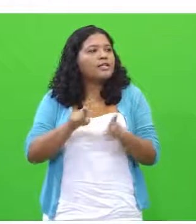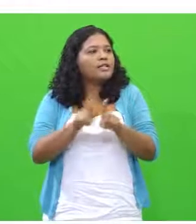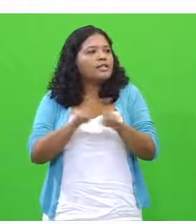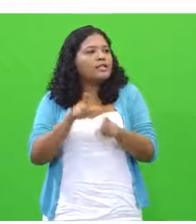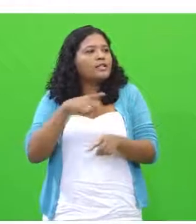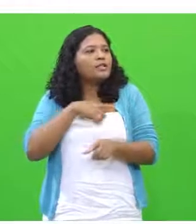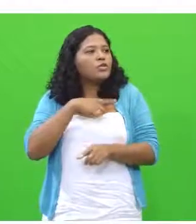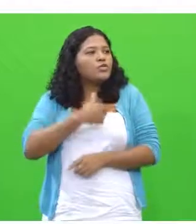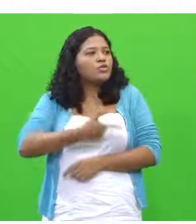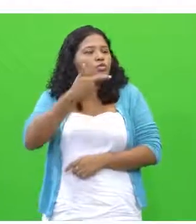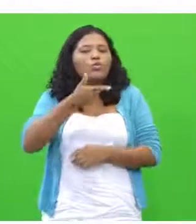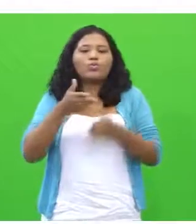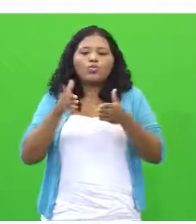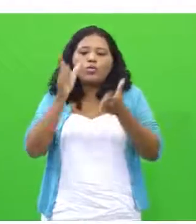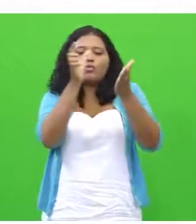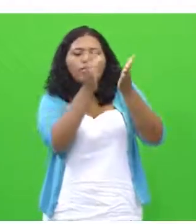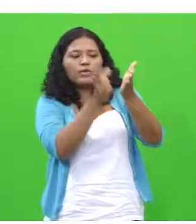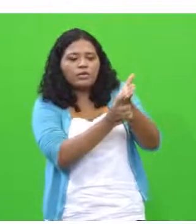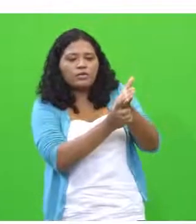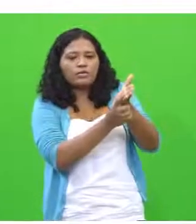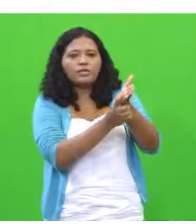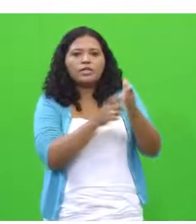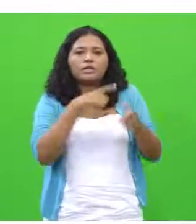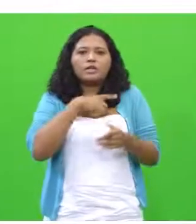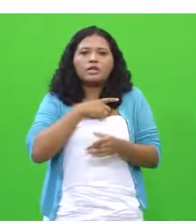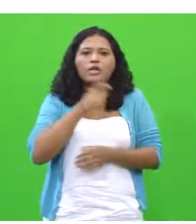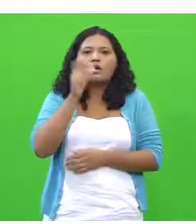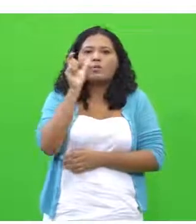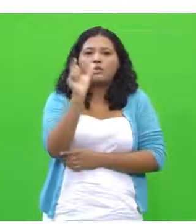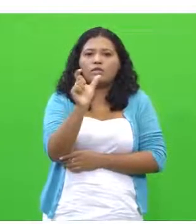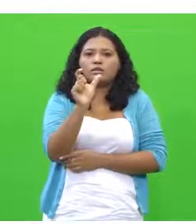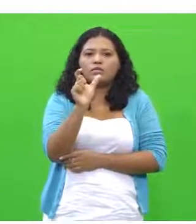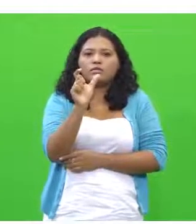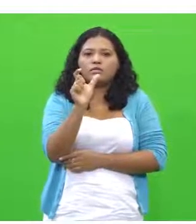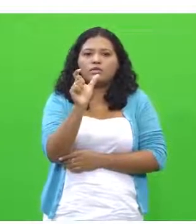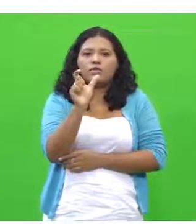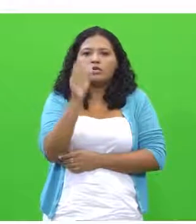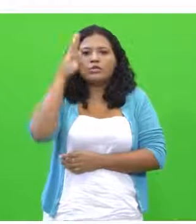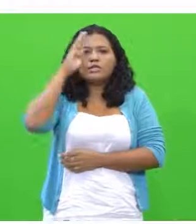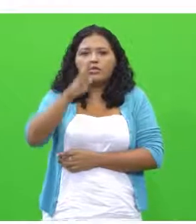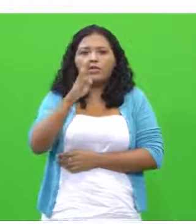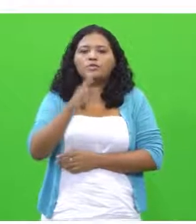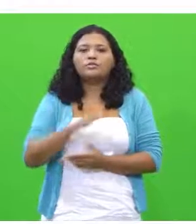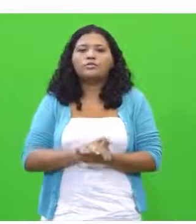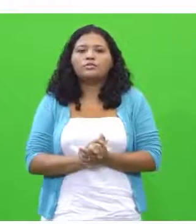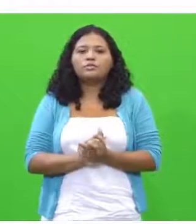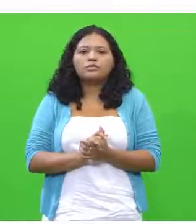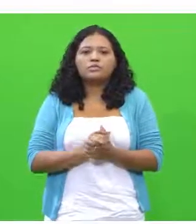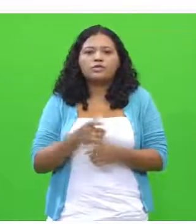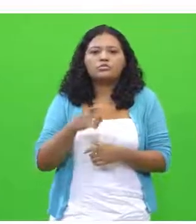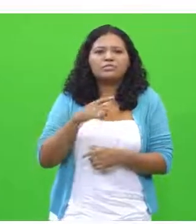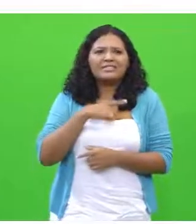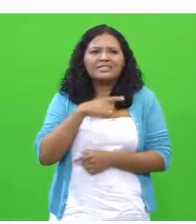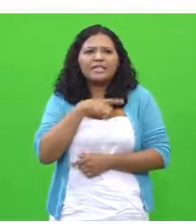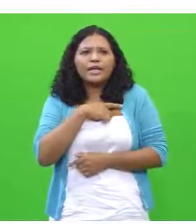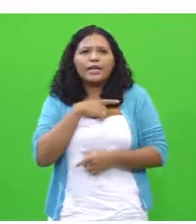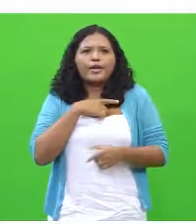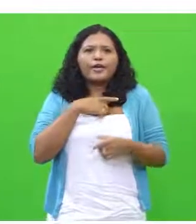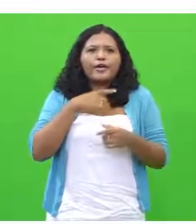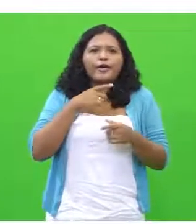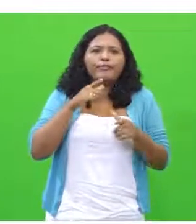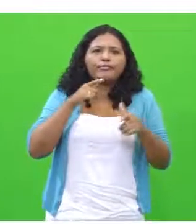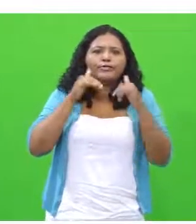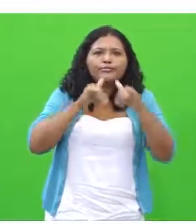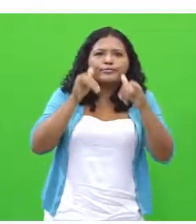segundo parágrafo nós destacamos como as palavras-chave é a expressão abusiva de toda propaganda, persuadí-la